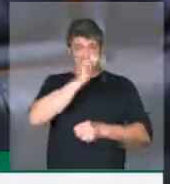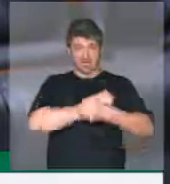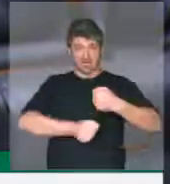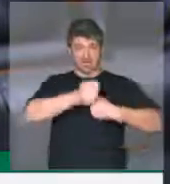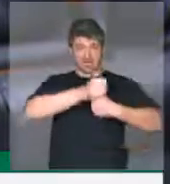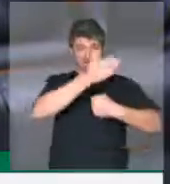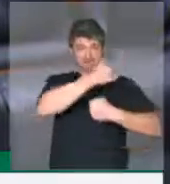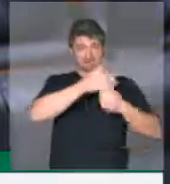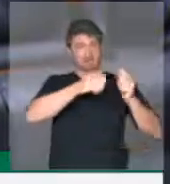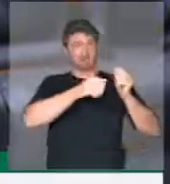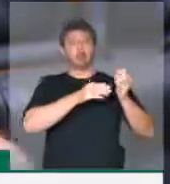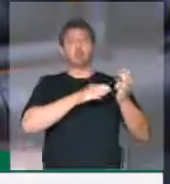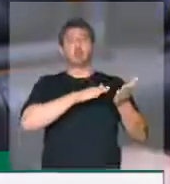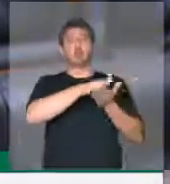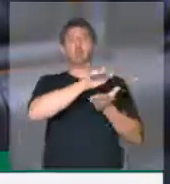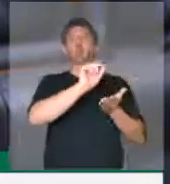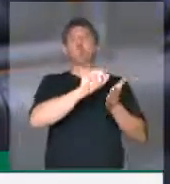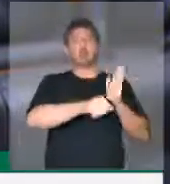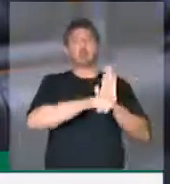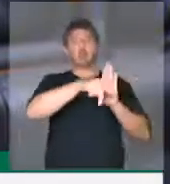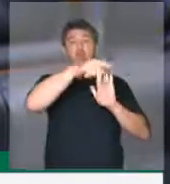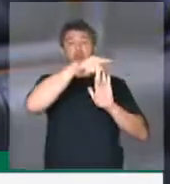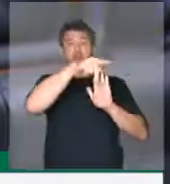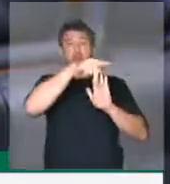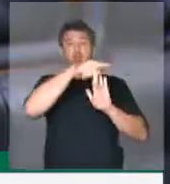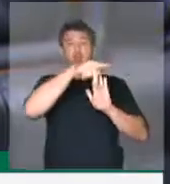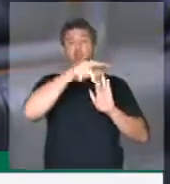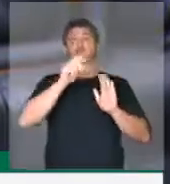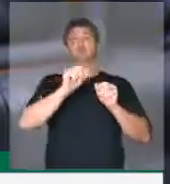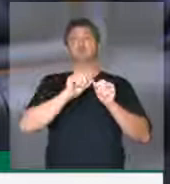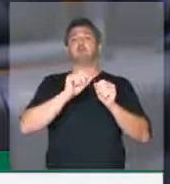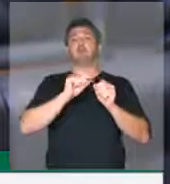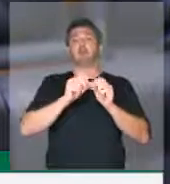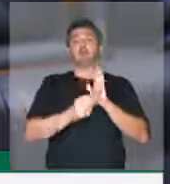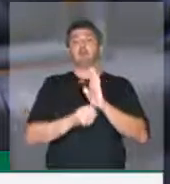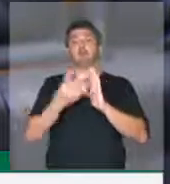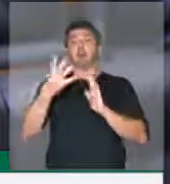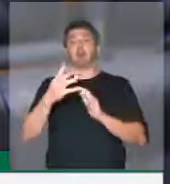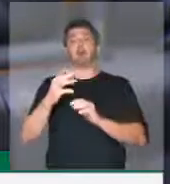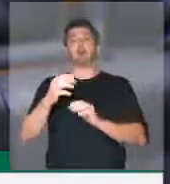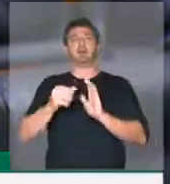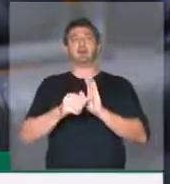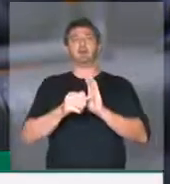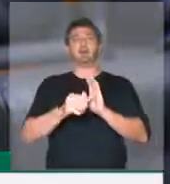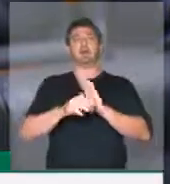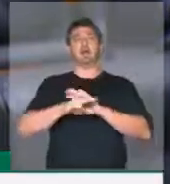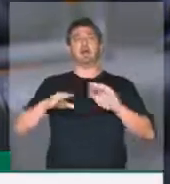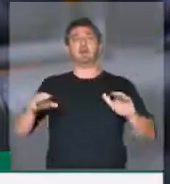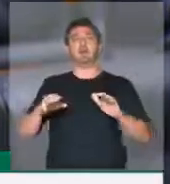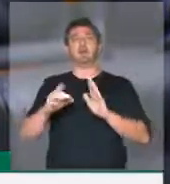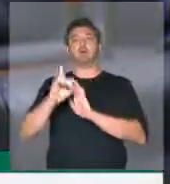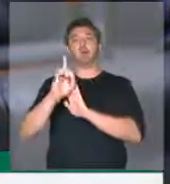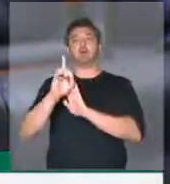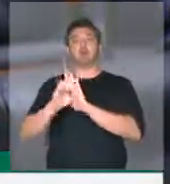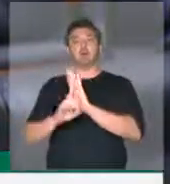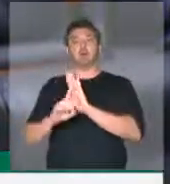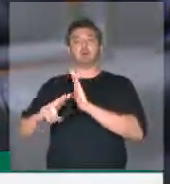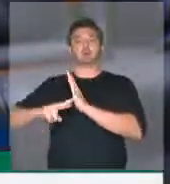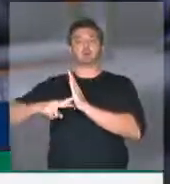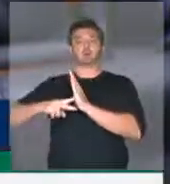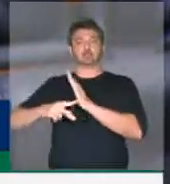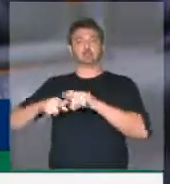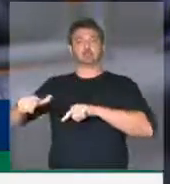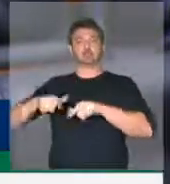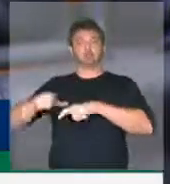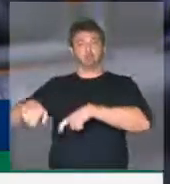medida provisória que nós perdemos, fiz várias emendas a ela, 871, acabando com a declaração do nosso sindicato,